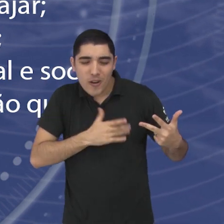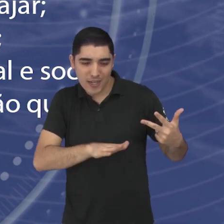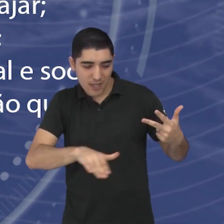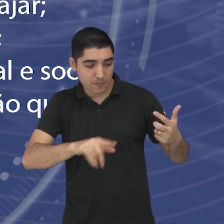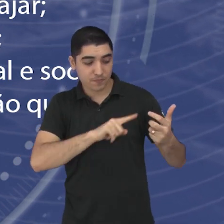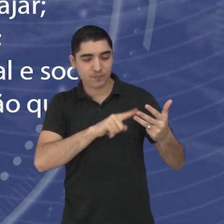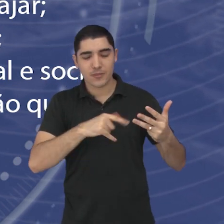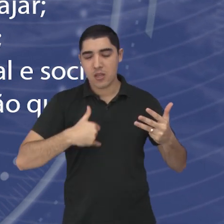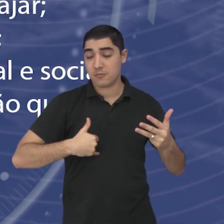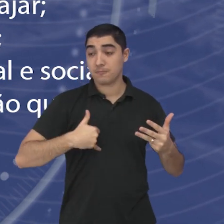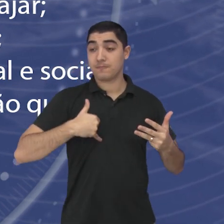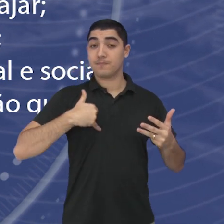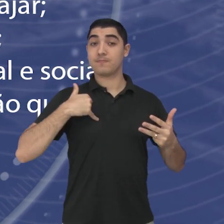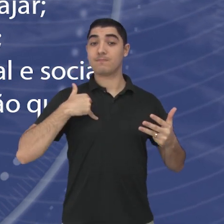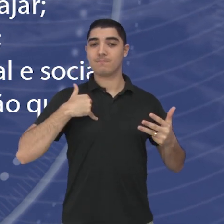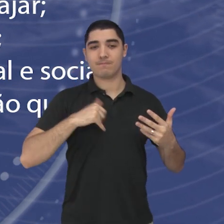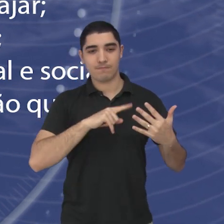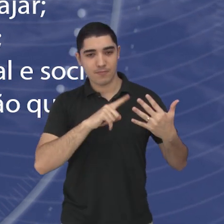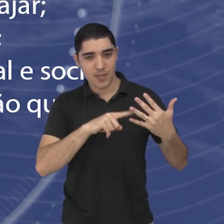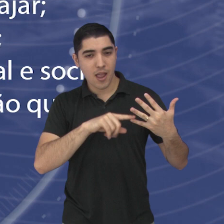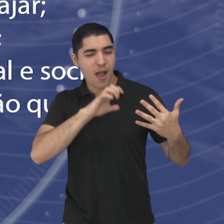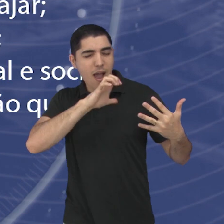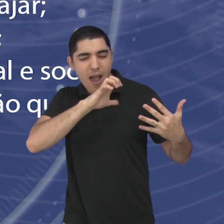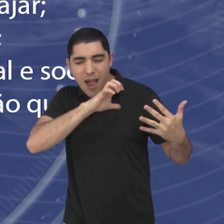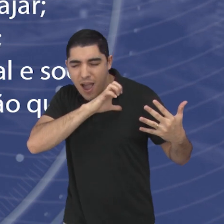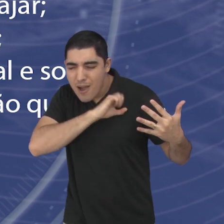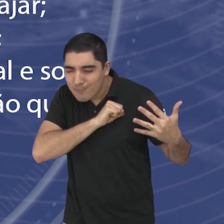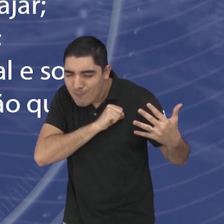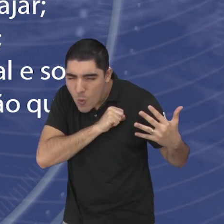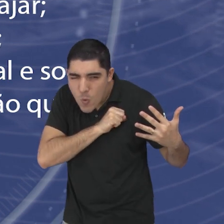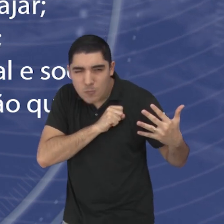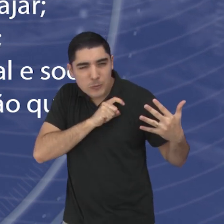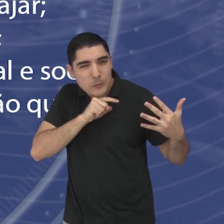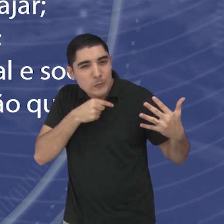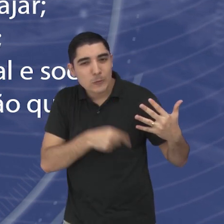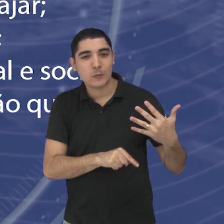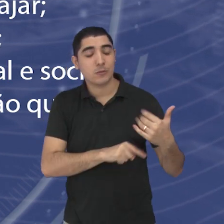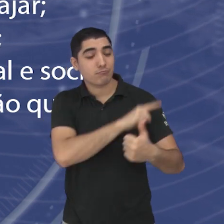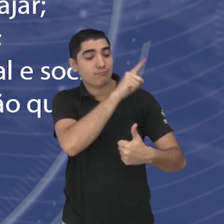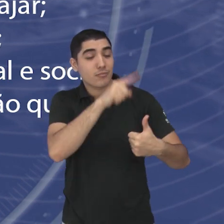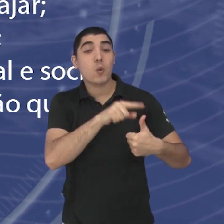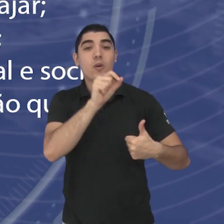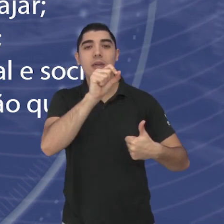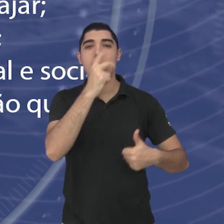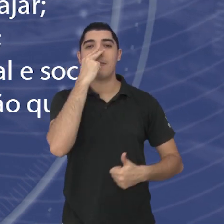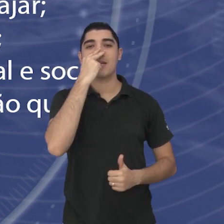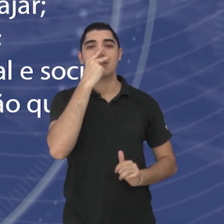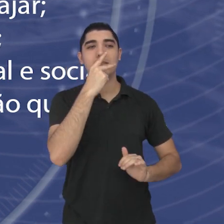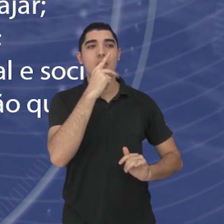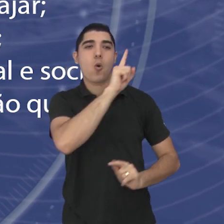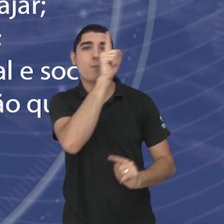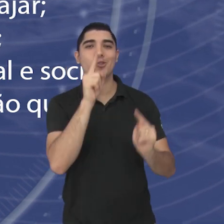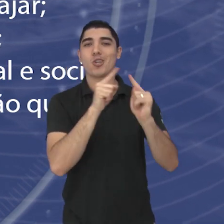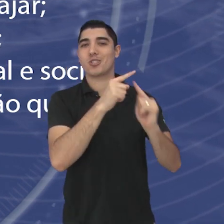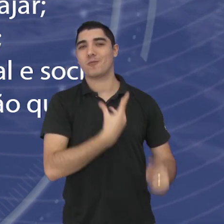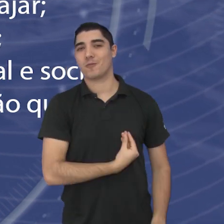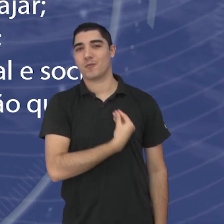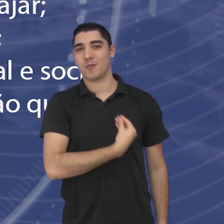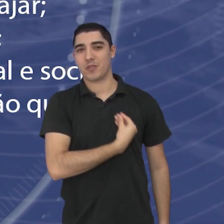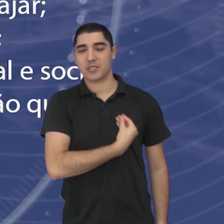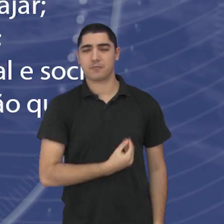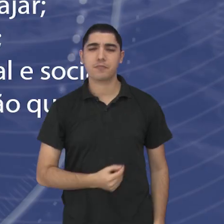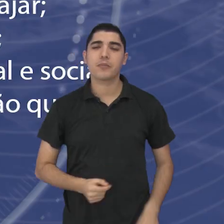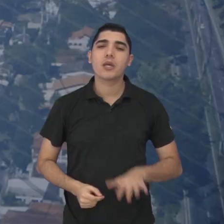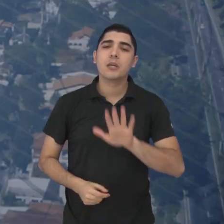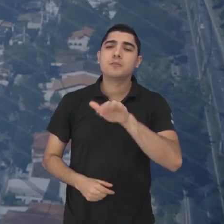vaidade, amor incondicional e projeto de vida. Marina, você como psicóloga, desses